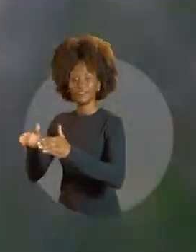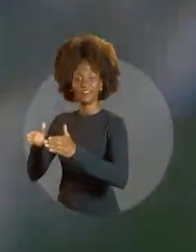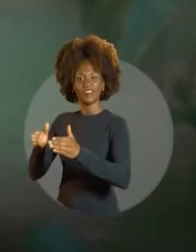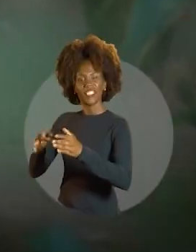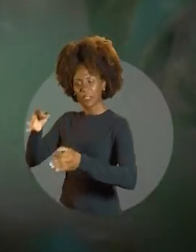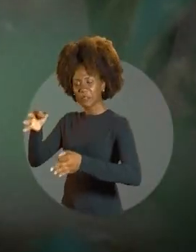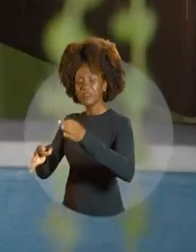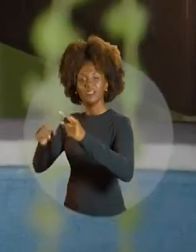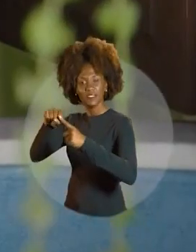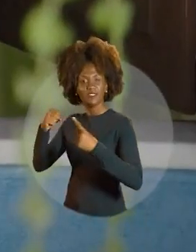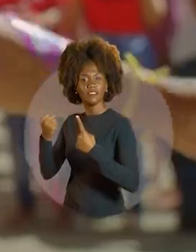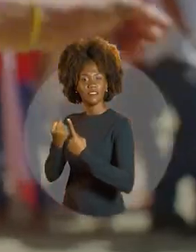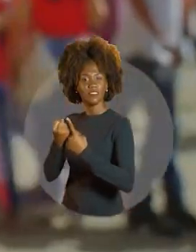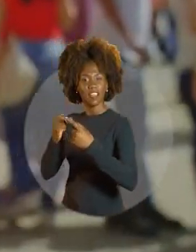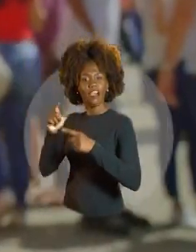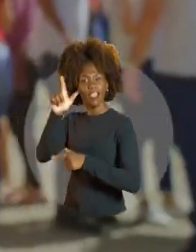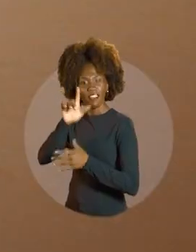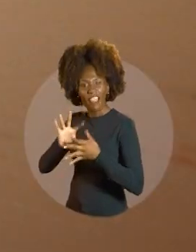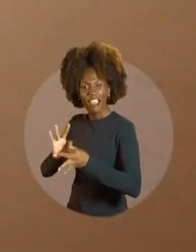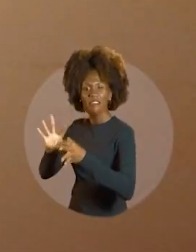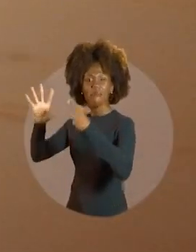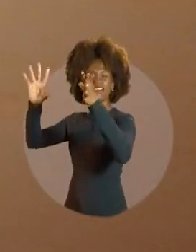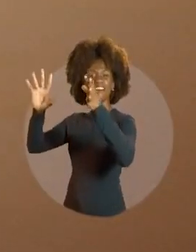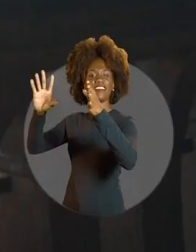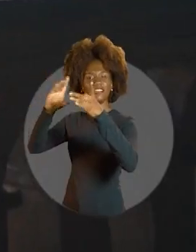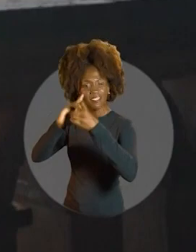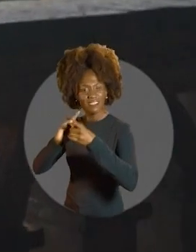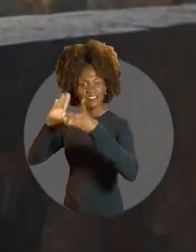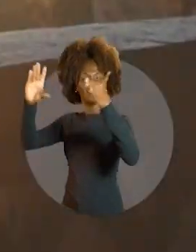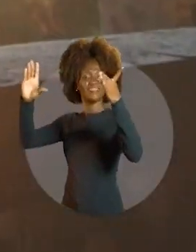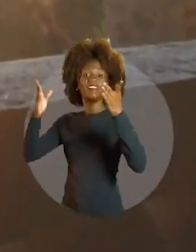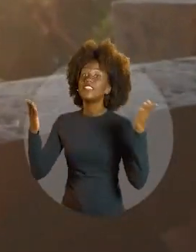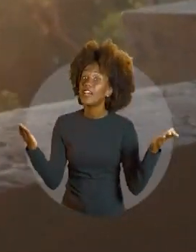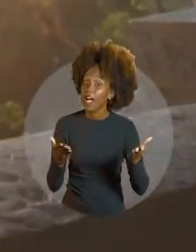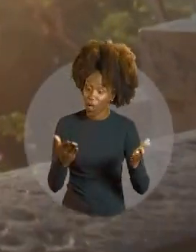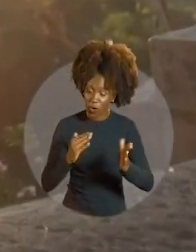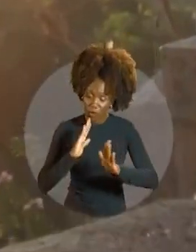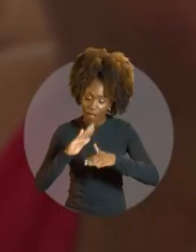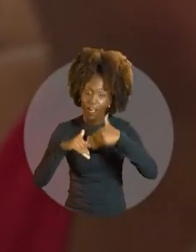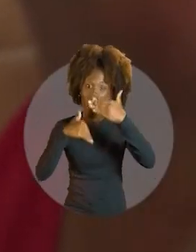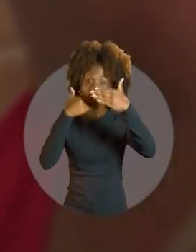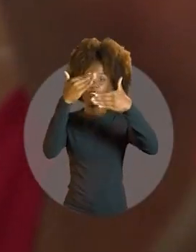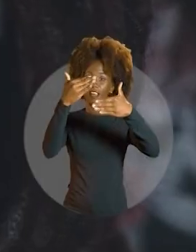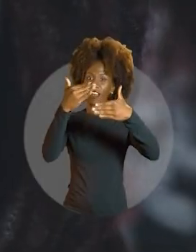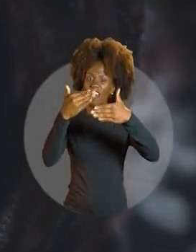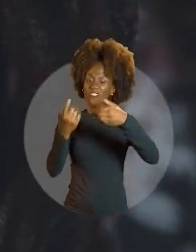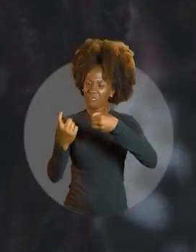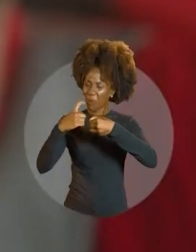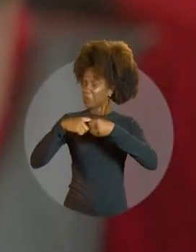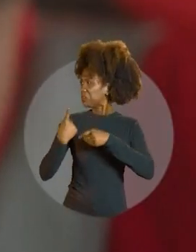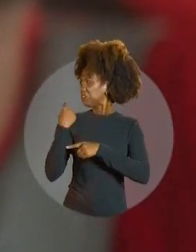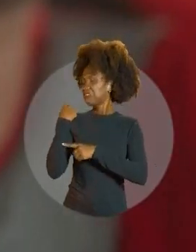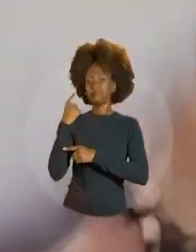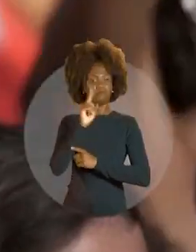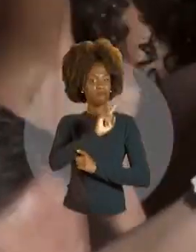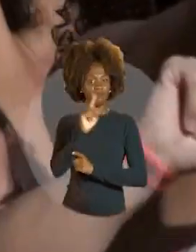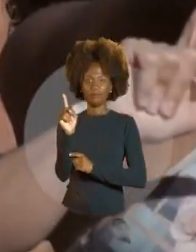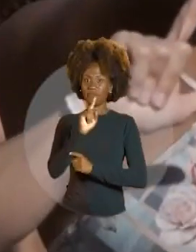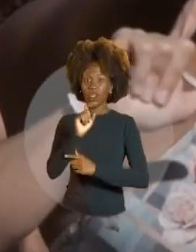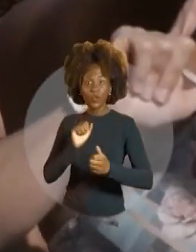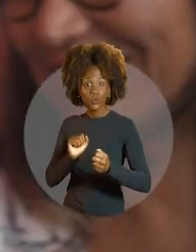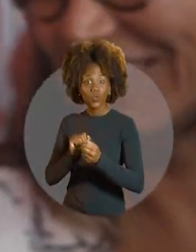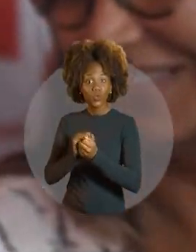social, da liberdade e da democracia. Agora é avançar. Nenhum passo para trás.